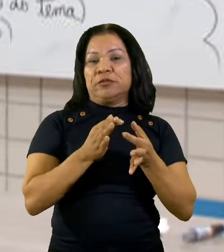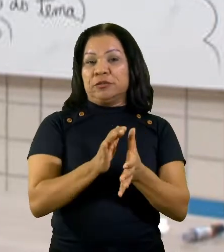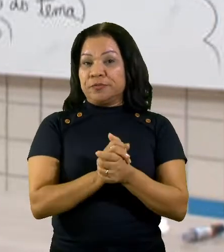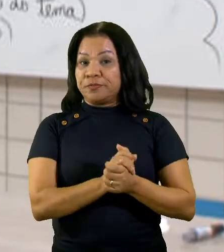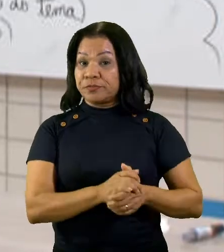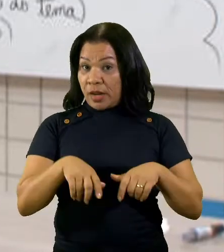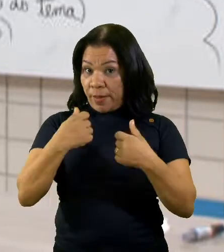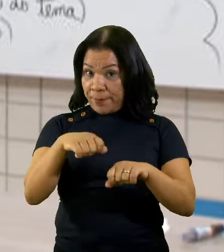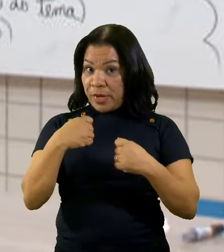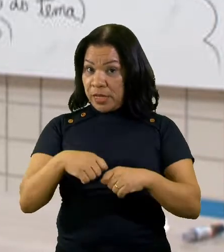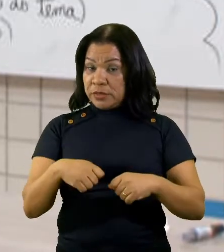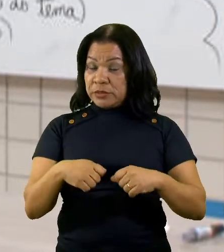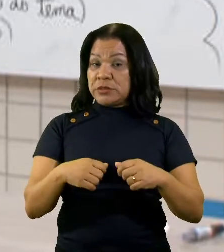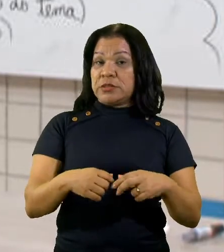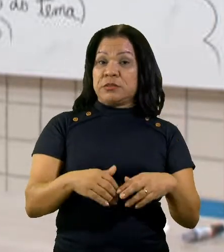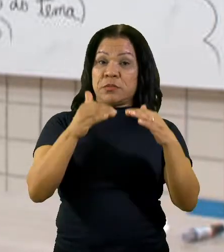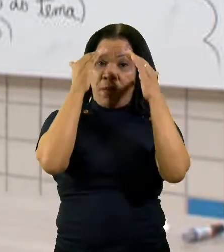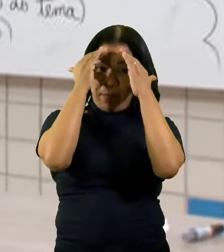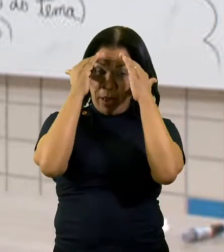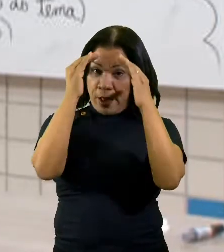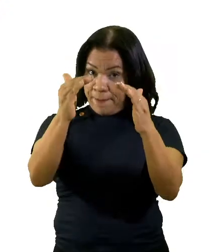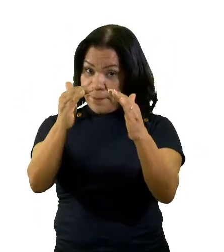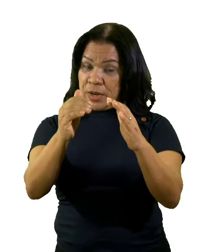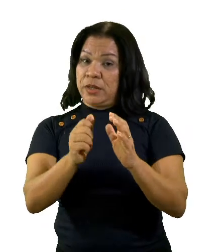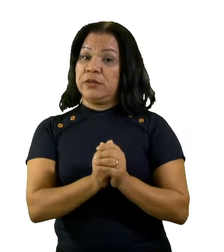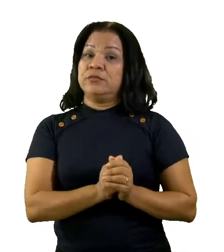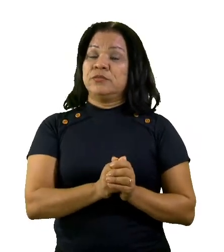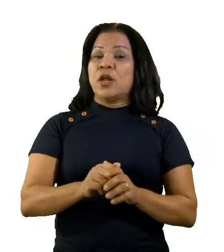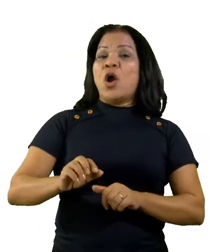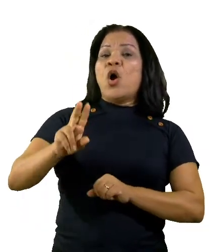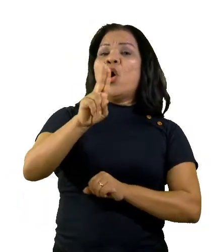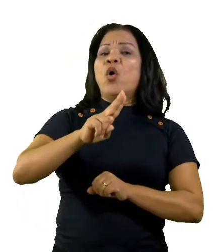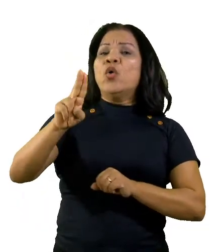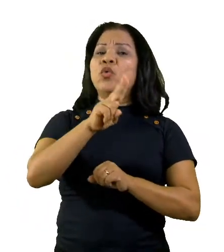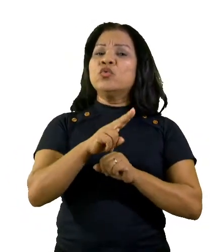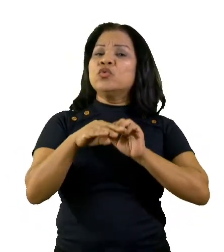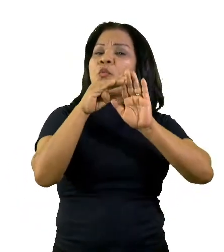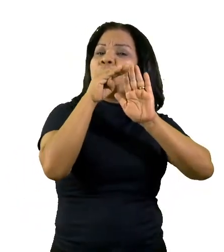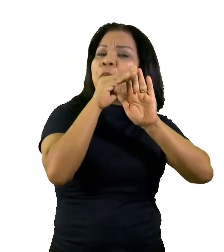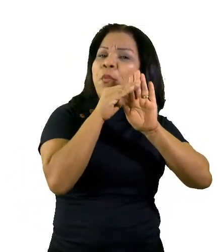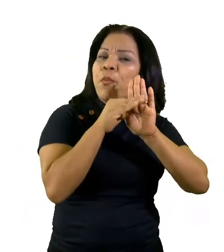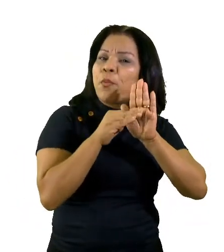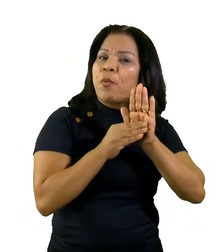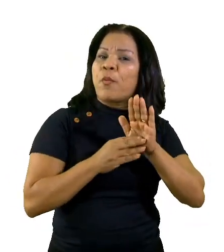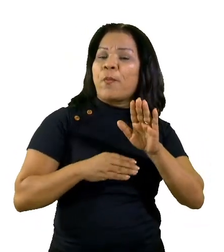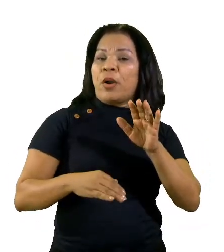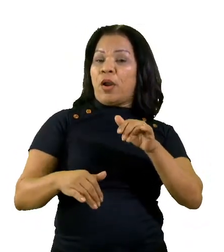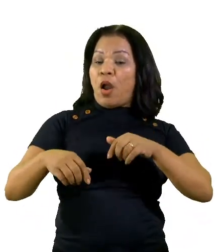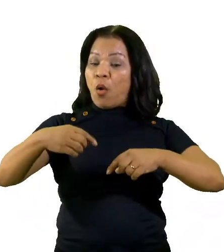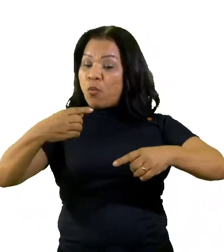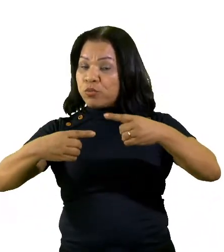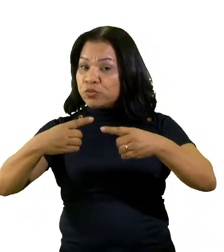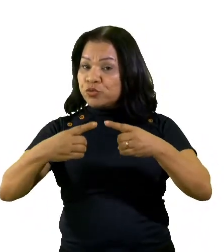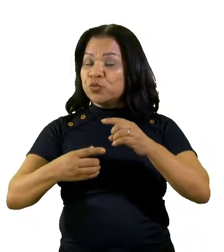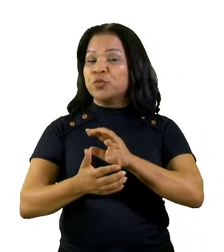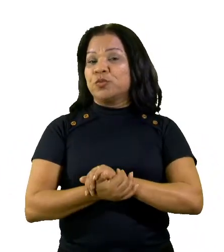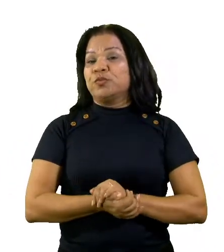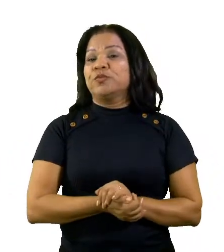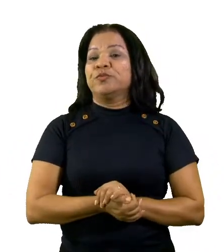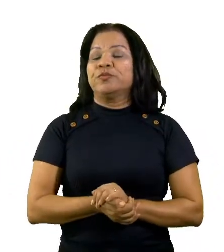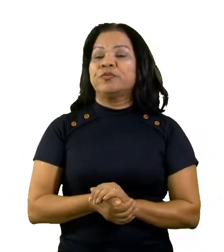conectivos que inserem esse discurso. Então, resumindo aí no slide, nós vemos que a carta